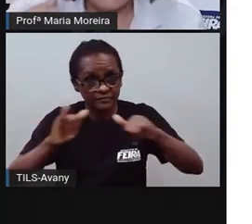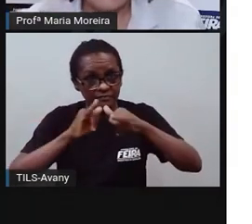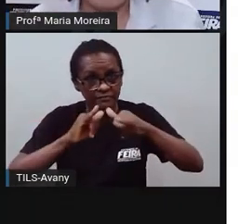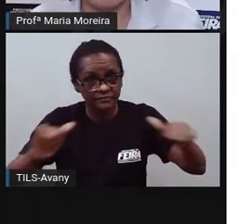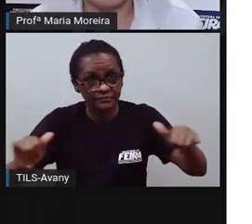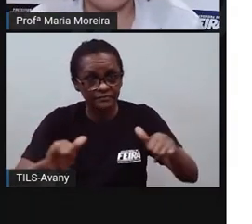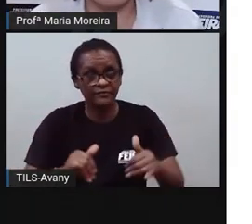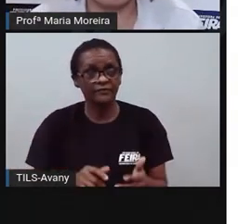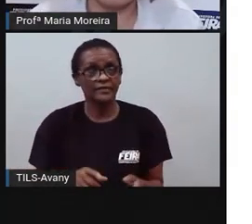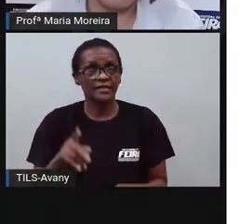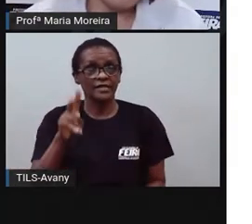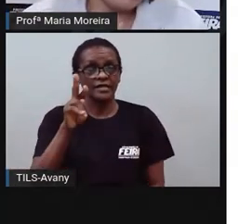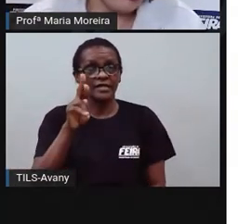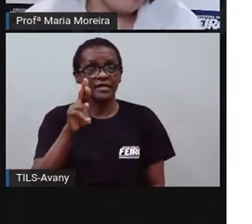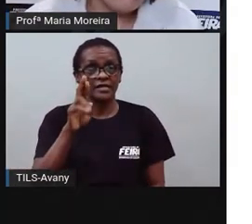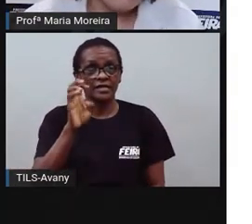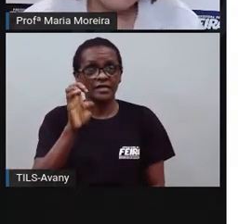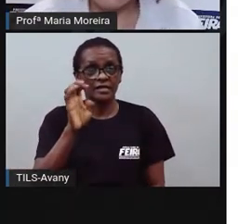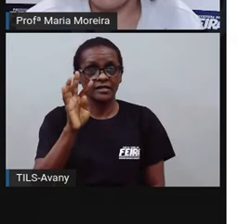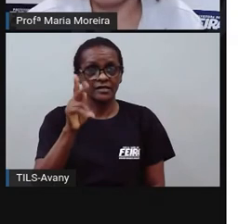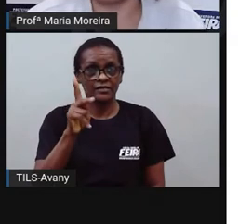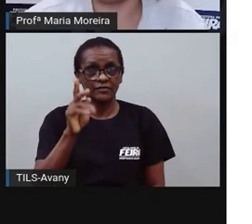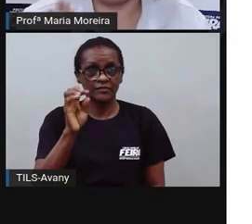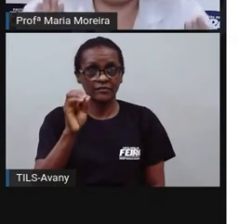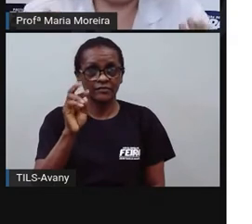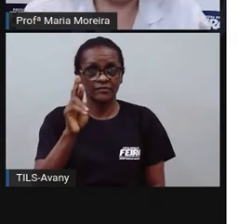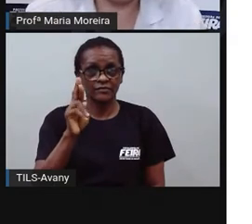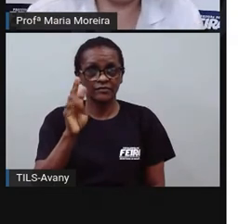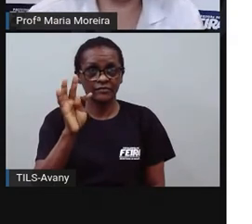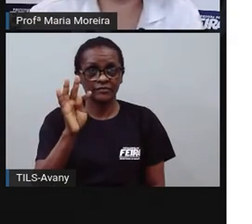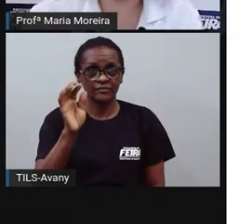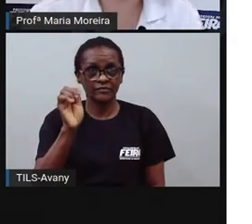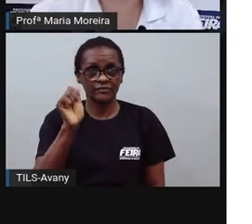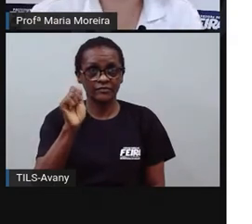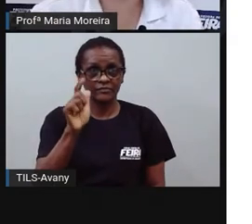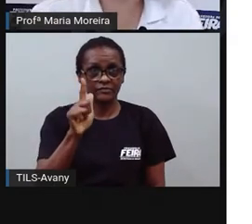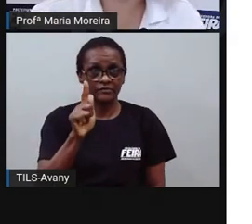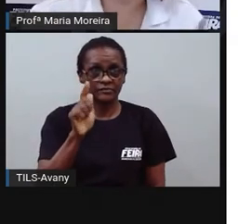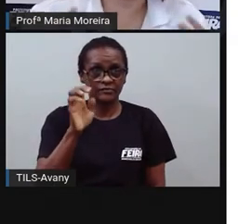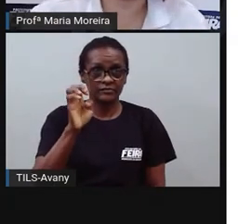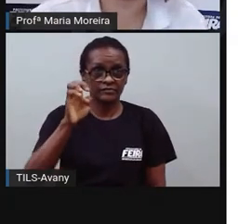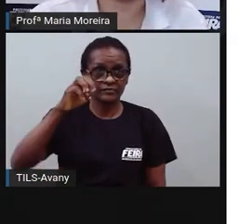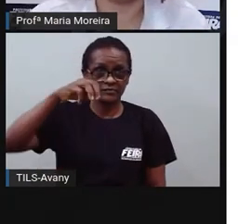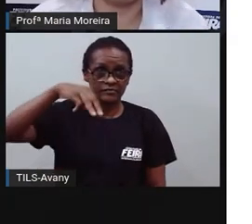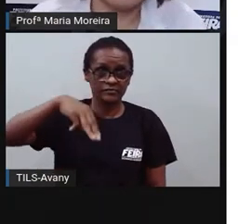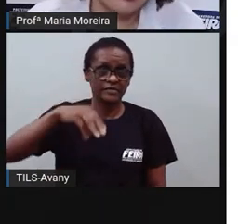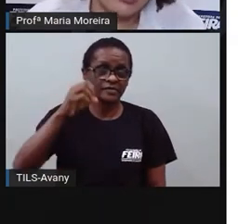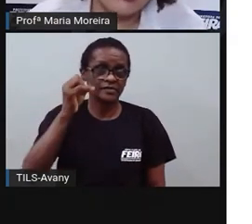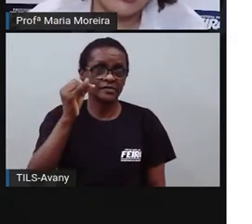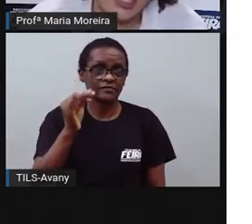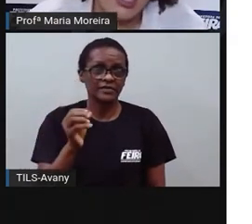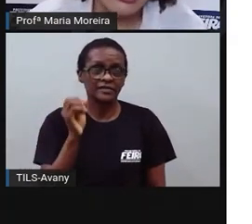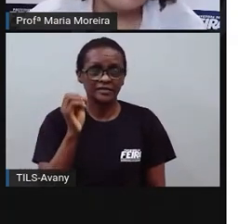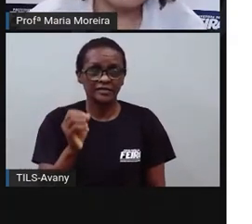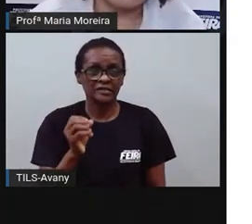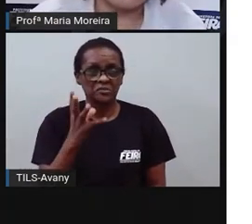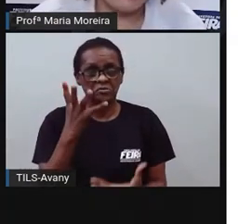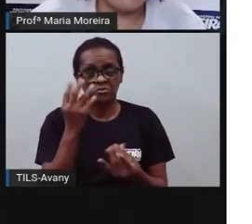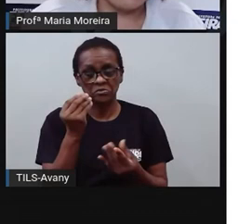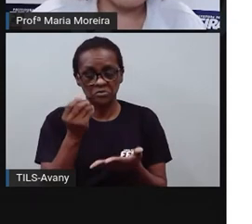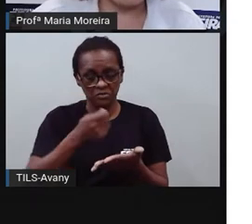Já a reportagem vai ter um tema e aí vai ter uma pesquisa sobre aquele tema, mas é um tema que também é de interesse da